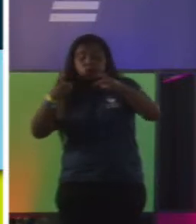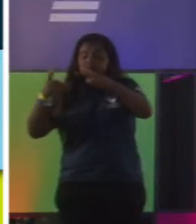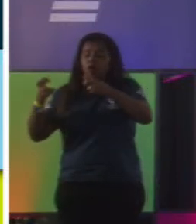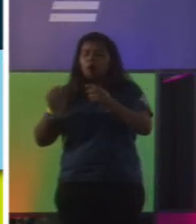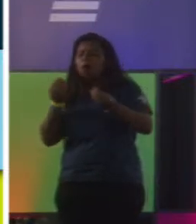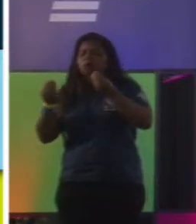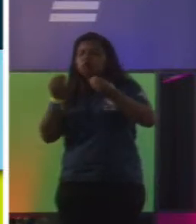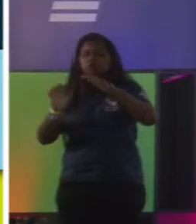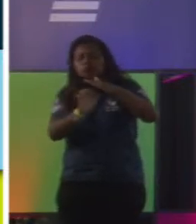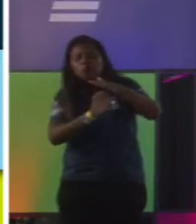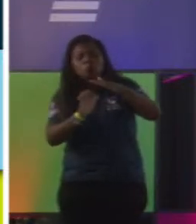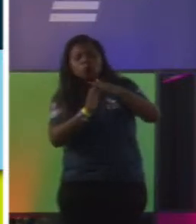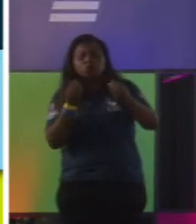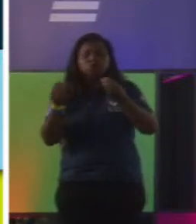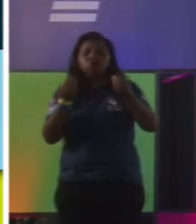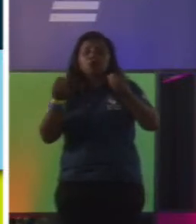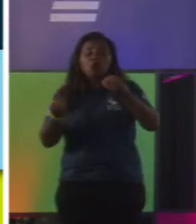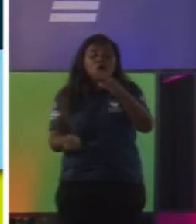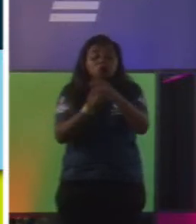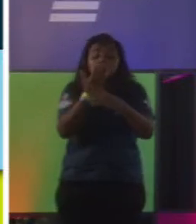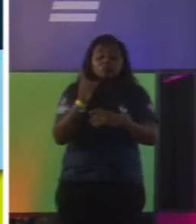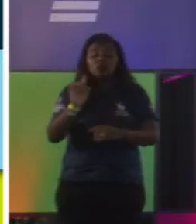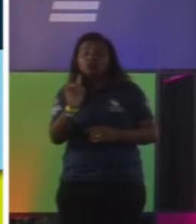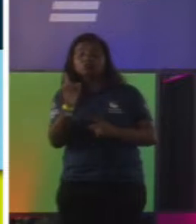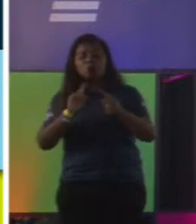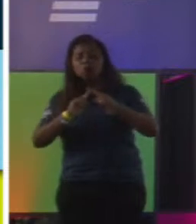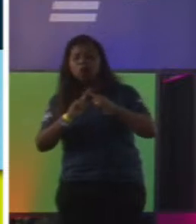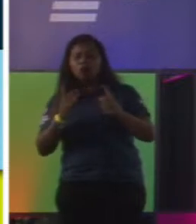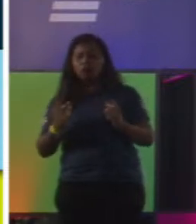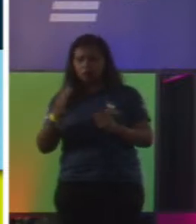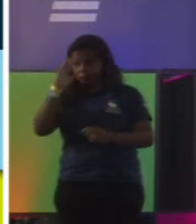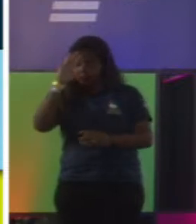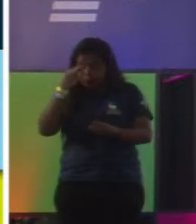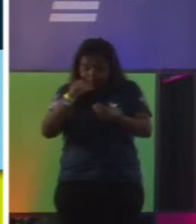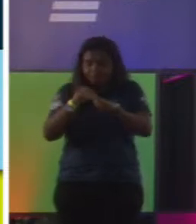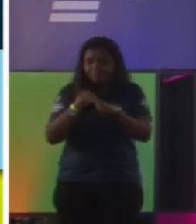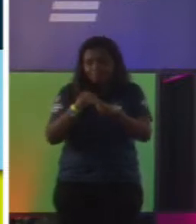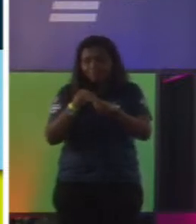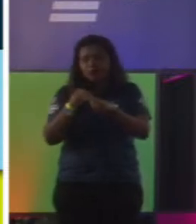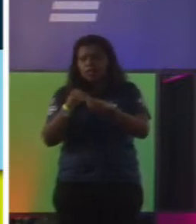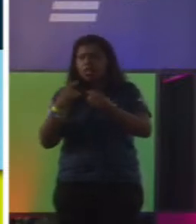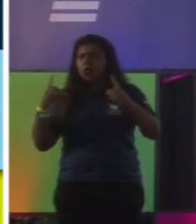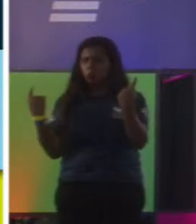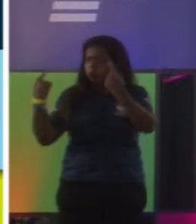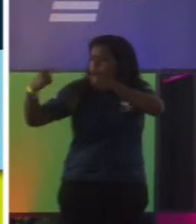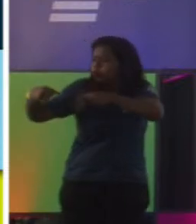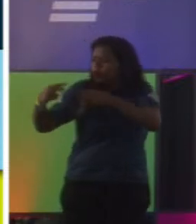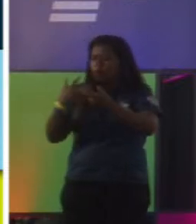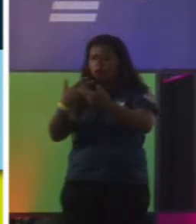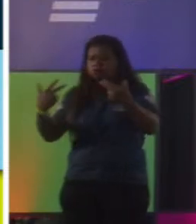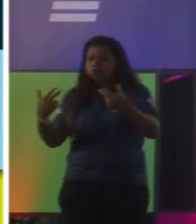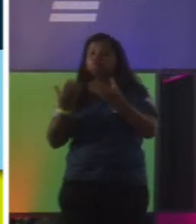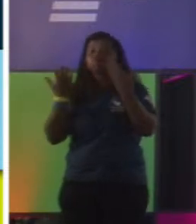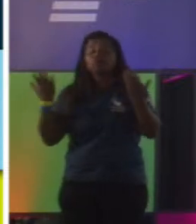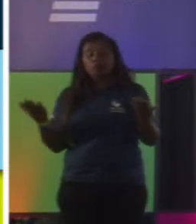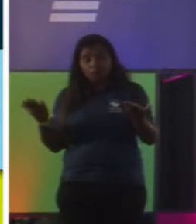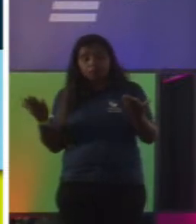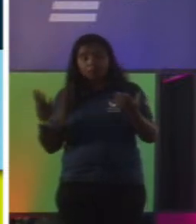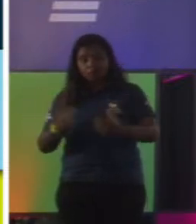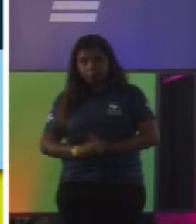está se comportando desse jeito, por que aquilo ainda não foi criado. Quais são os desafios que tem? Quais são as rejeções que existem?